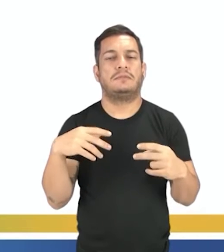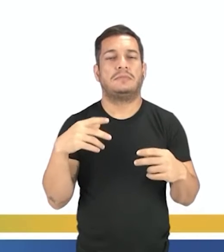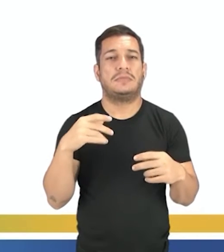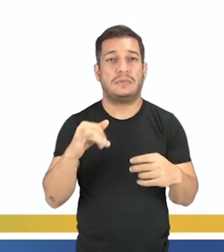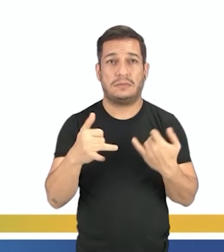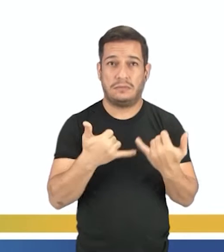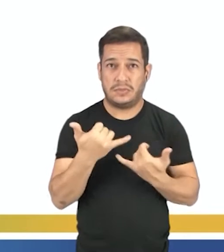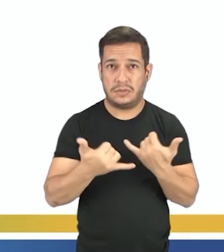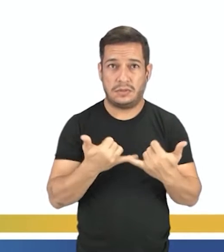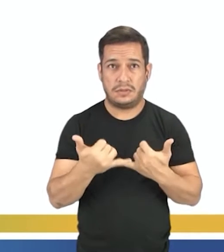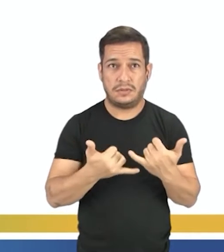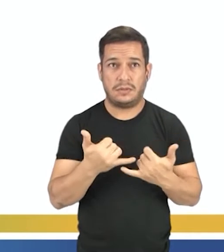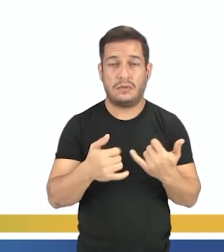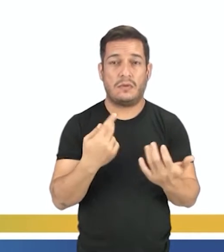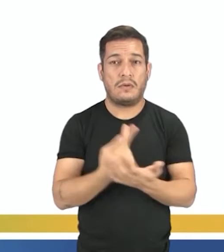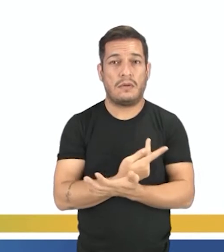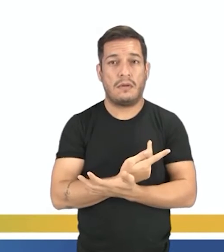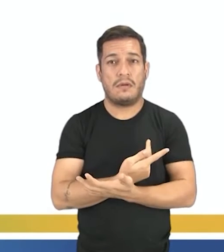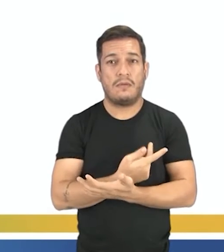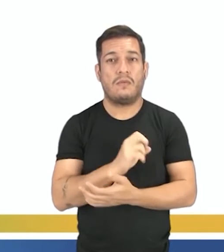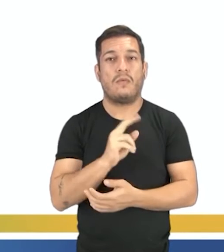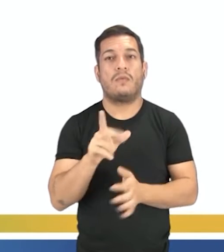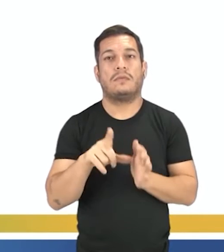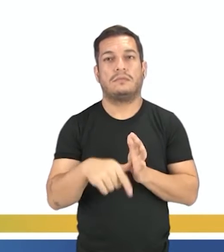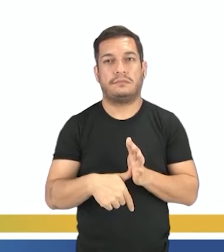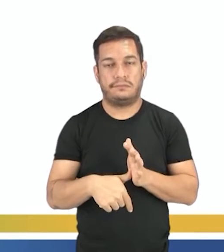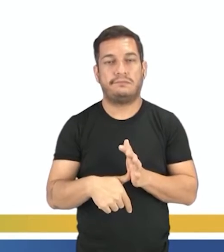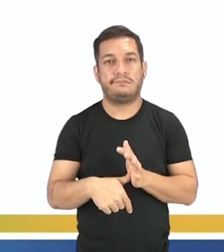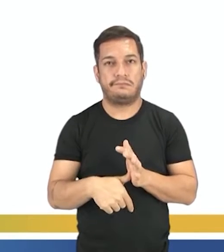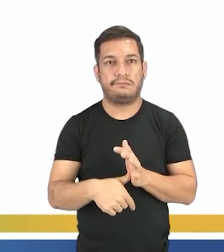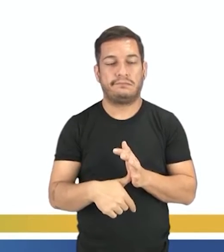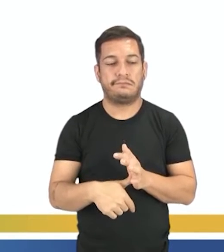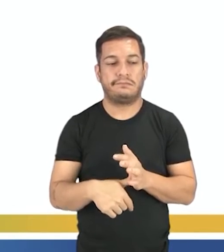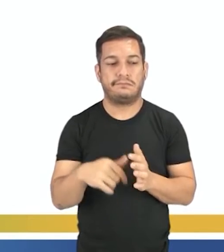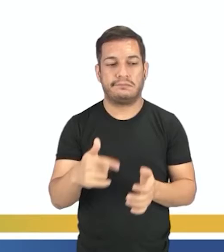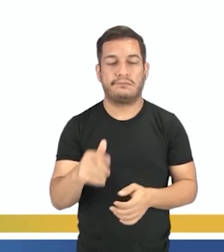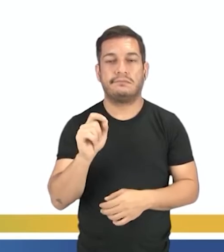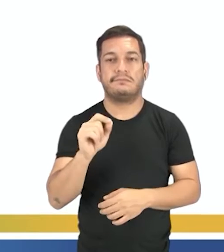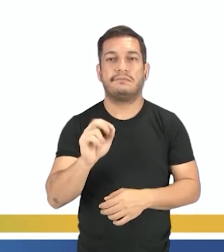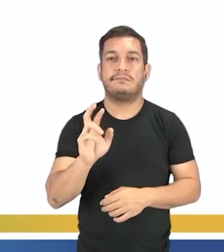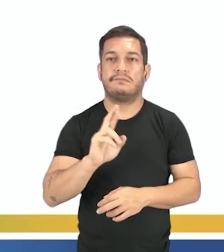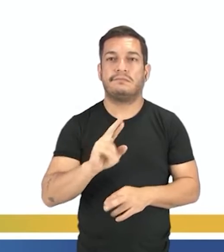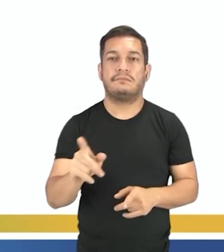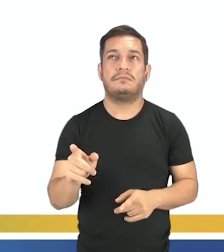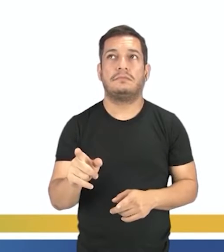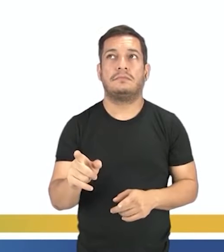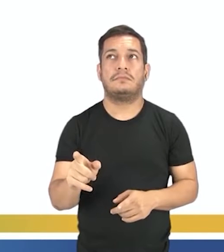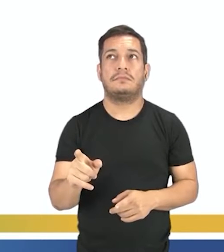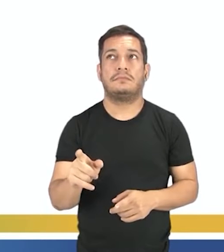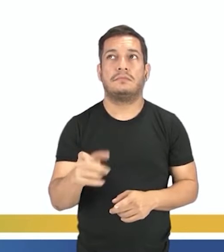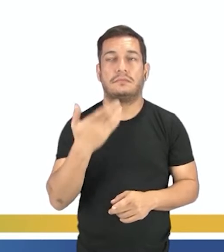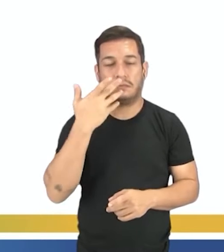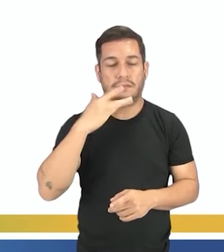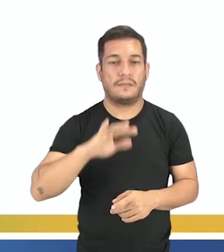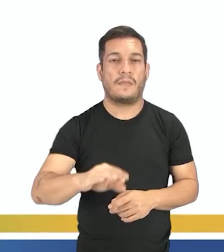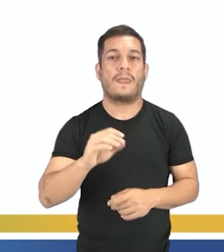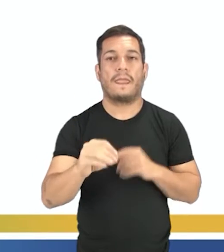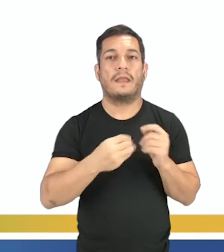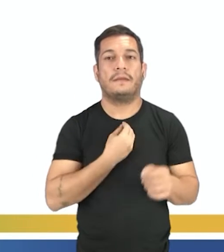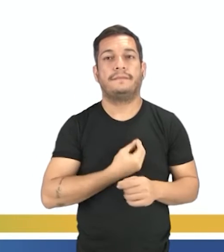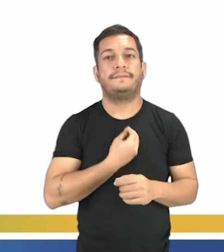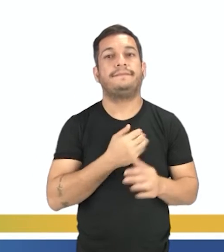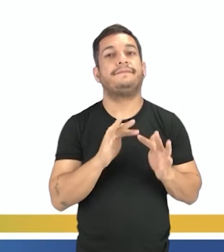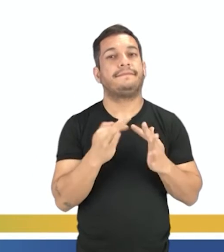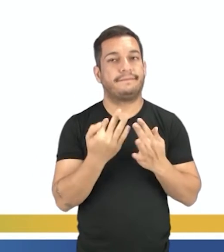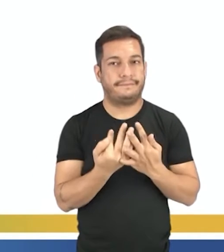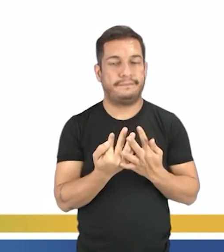brincadeira, erro ou atraso. Então, era muito diferente de quando a criança convivia com a